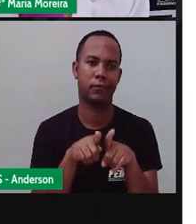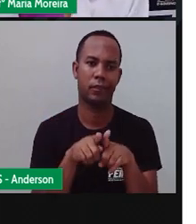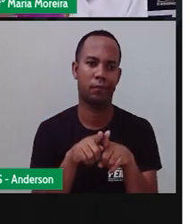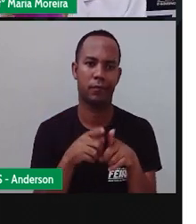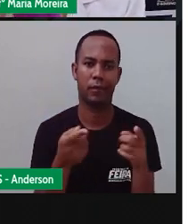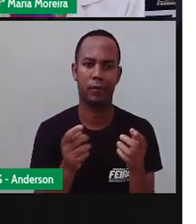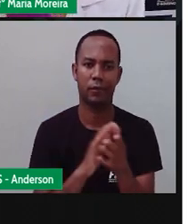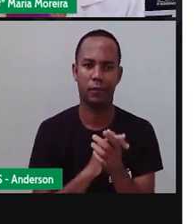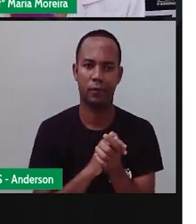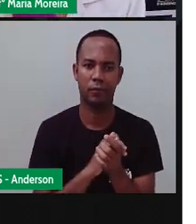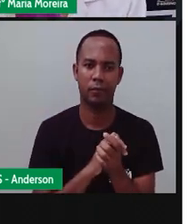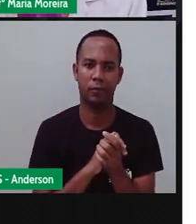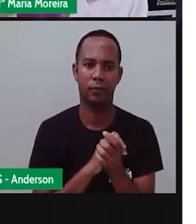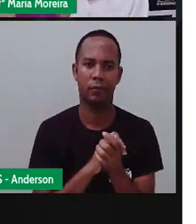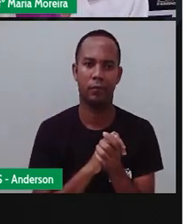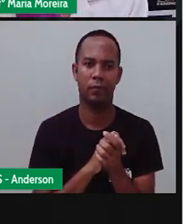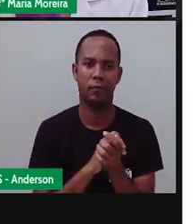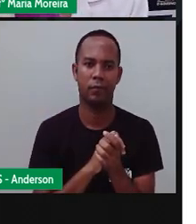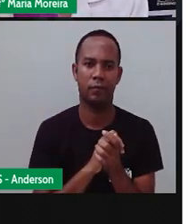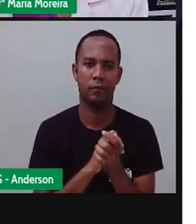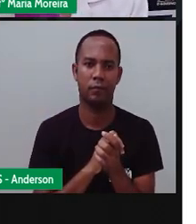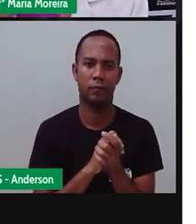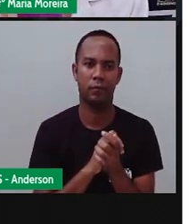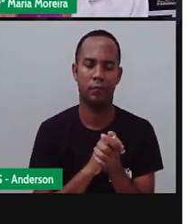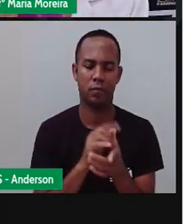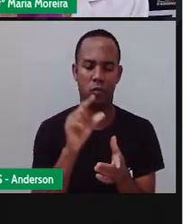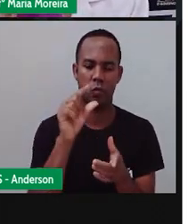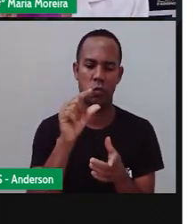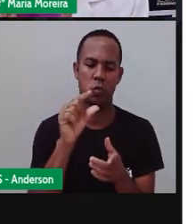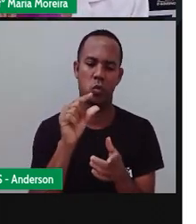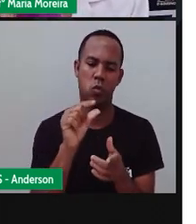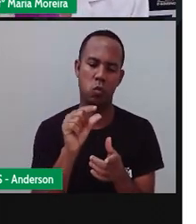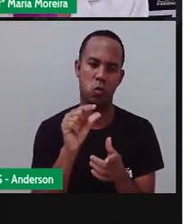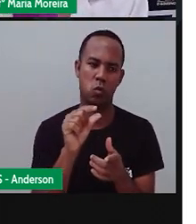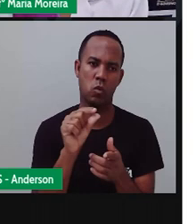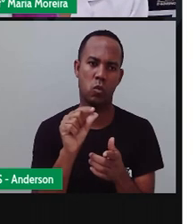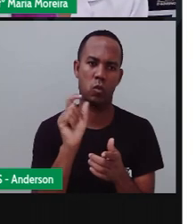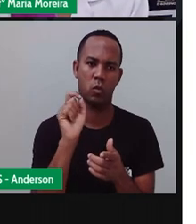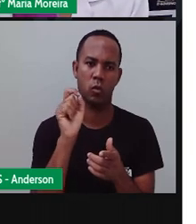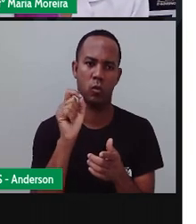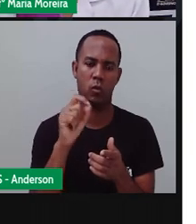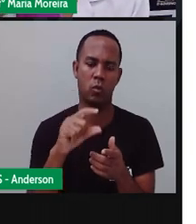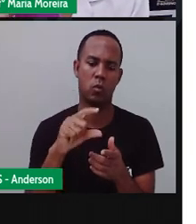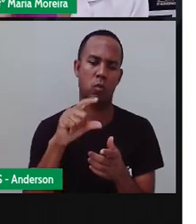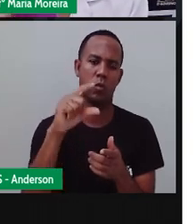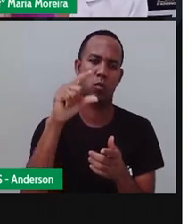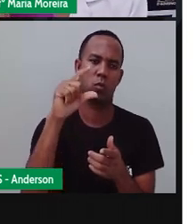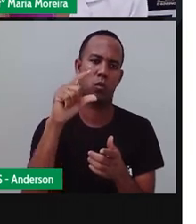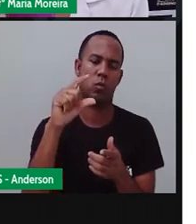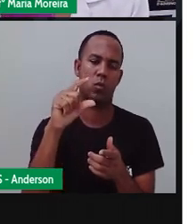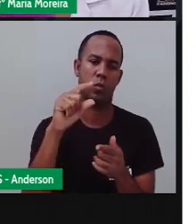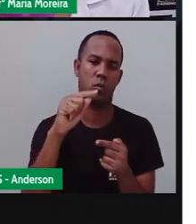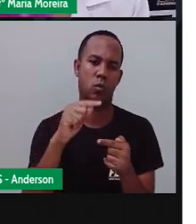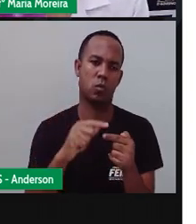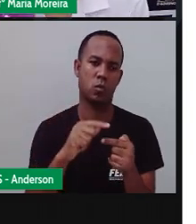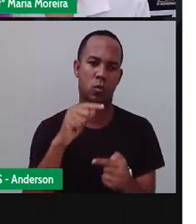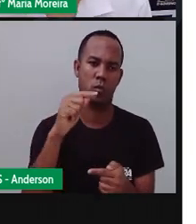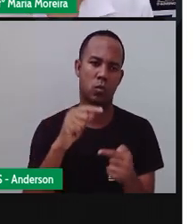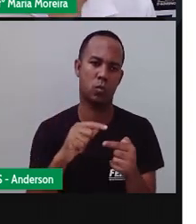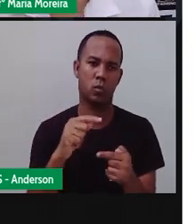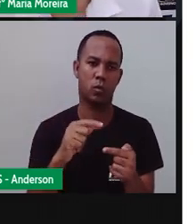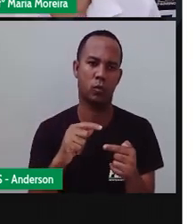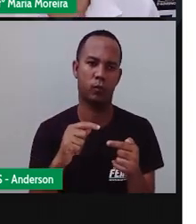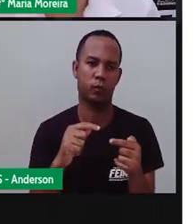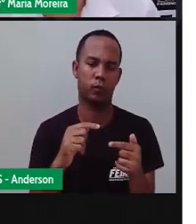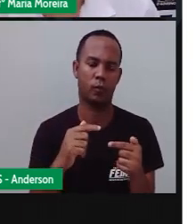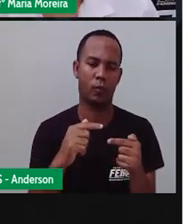Pronto. Então, eu tenho que diminuir aqui também. Então, se eu diminuo aqui, eu vou diminuir aqui. Se eu aumento aqui, eu aumento aqui. E assim eu formo o quê?